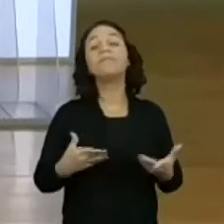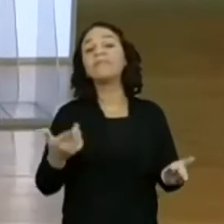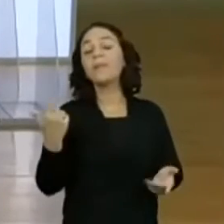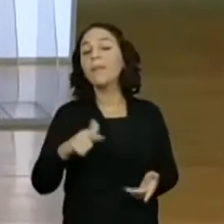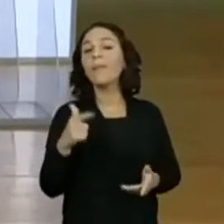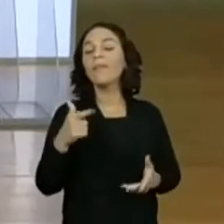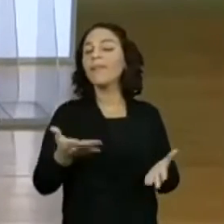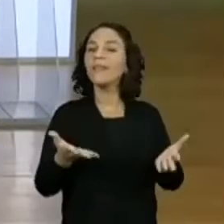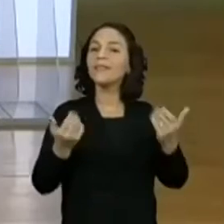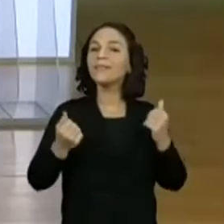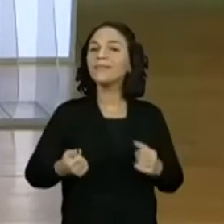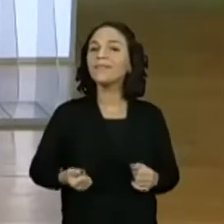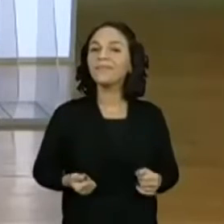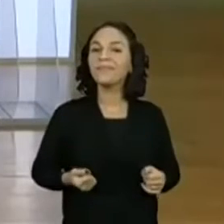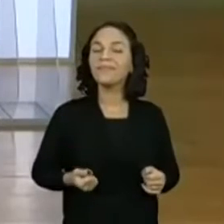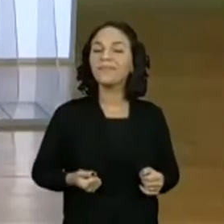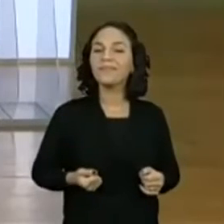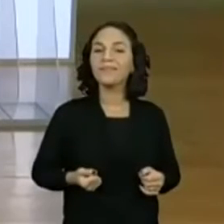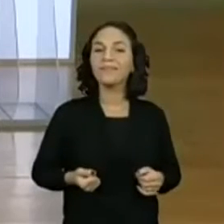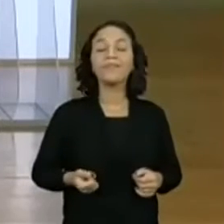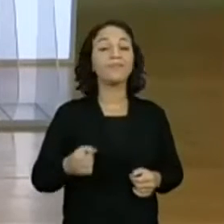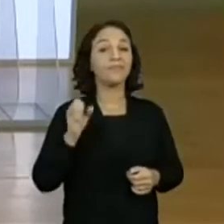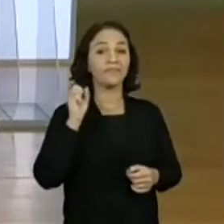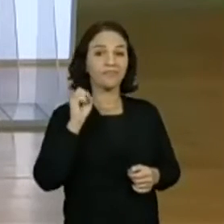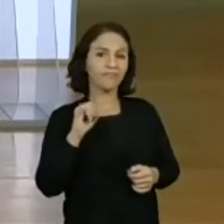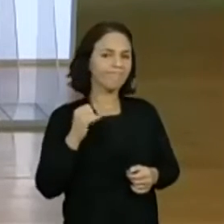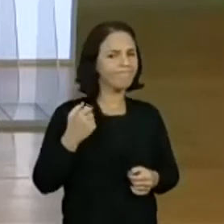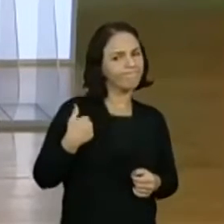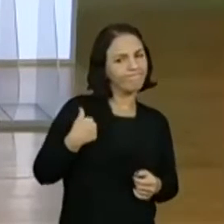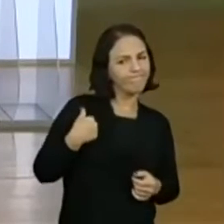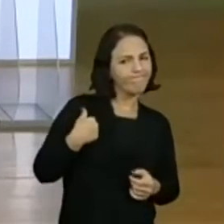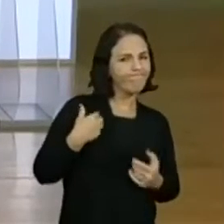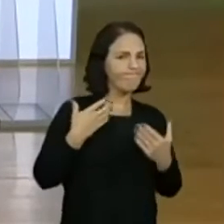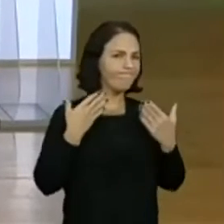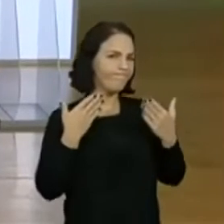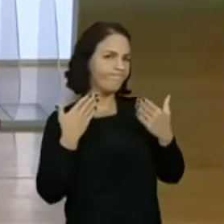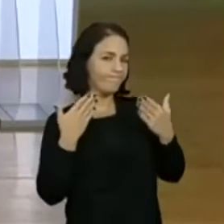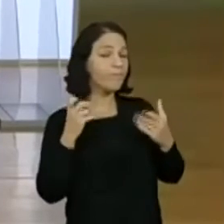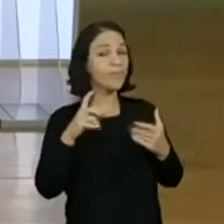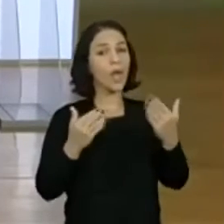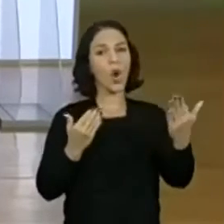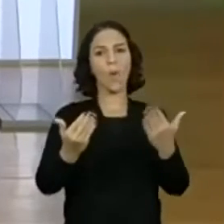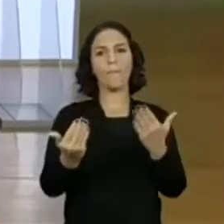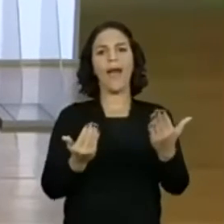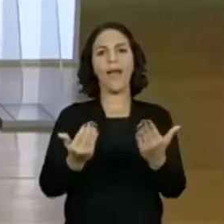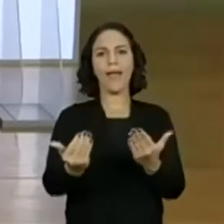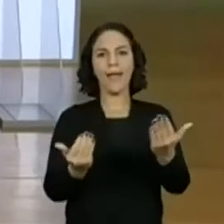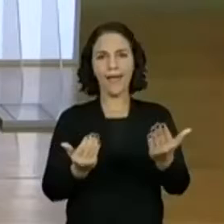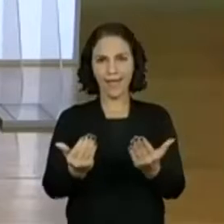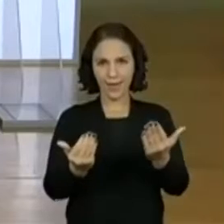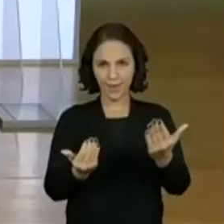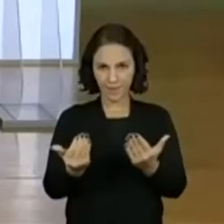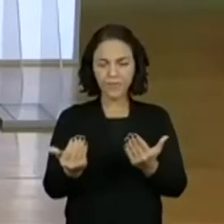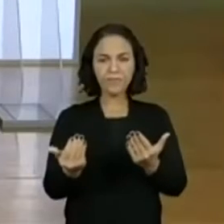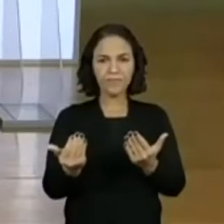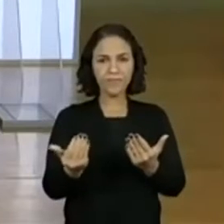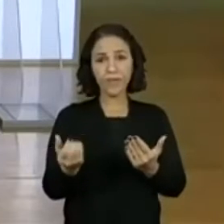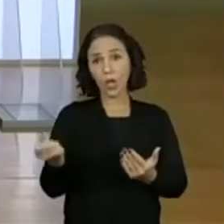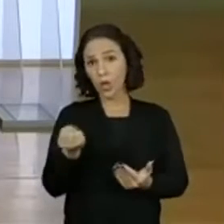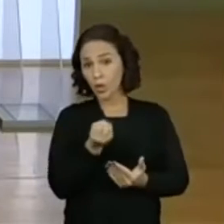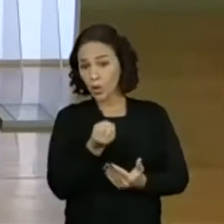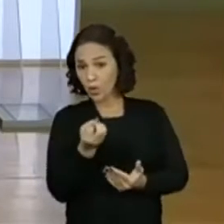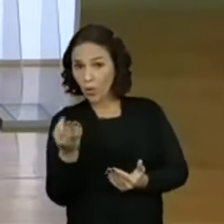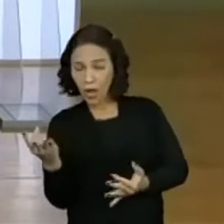Estimativa. Vamos ver? Quando nós estimamos, nós fazemos de fato uma comparação. Nós temos ali um número exato?